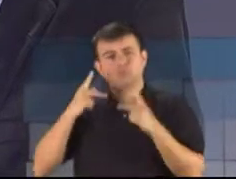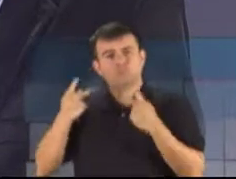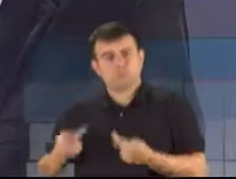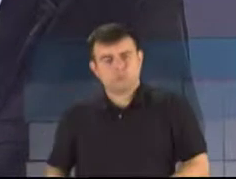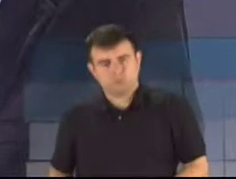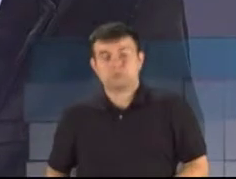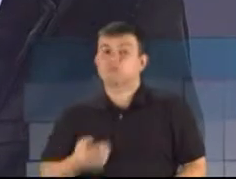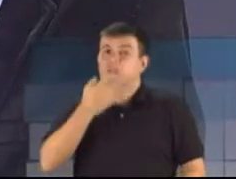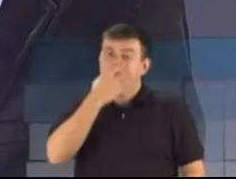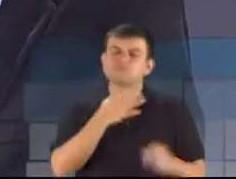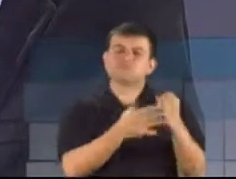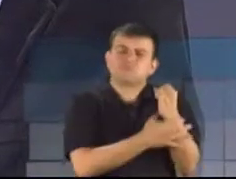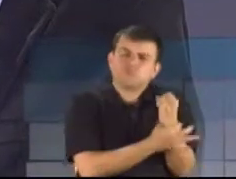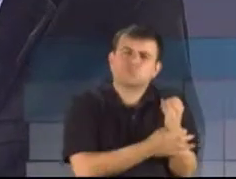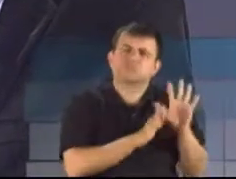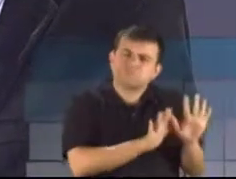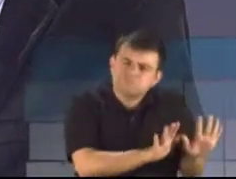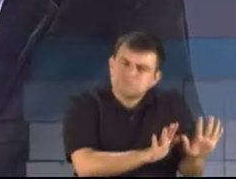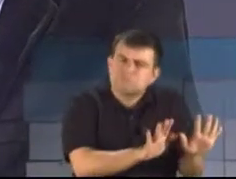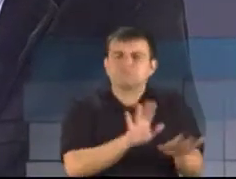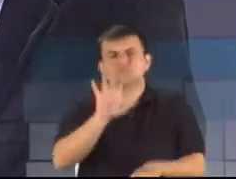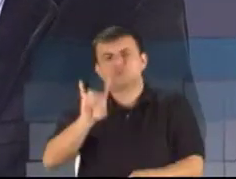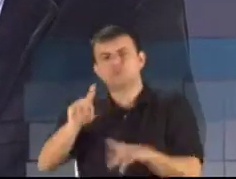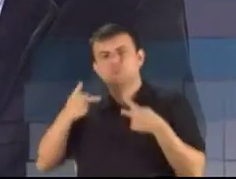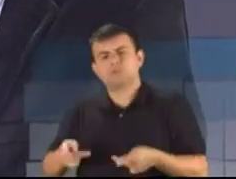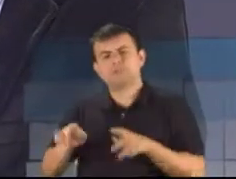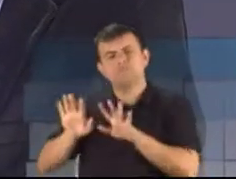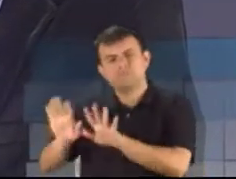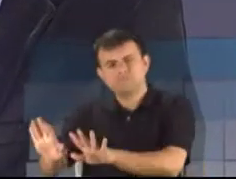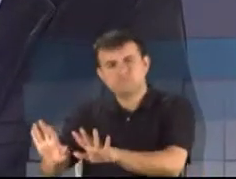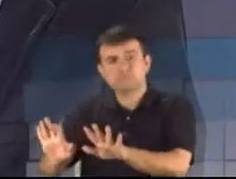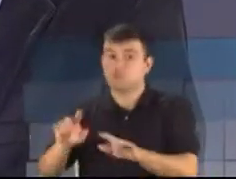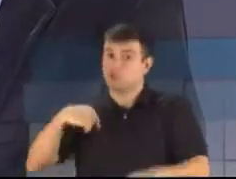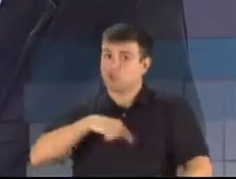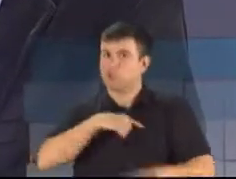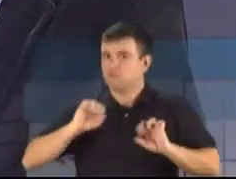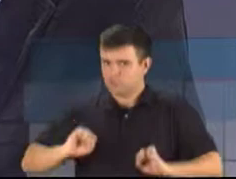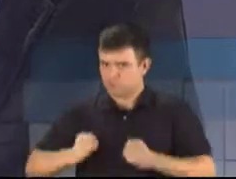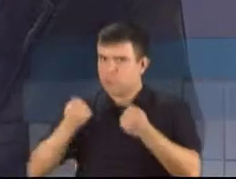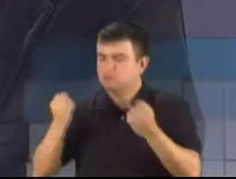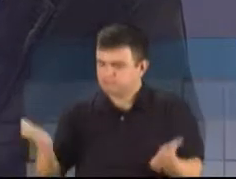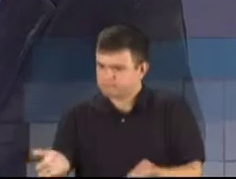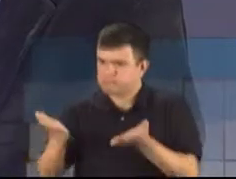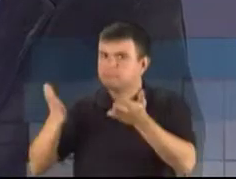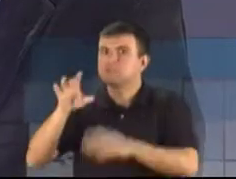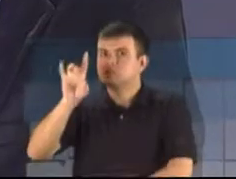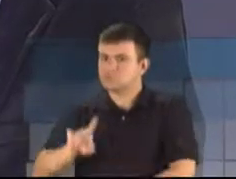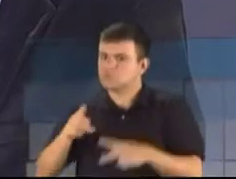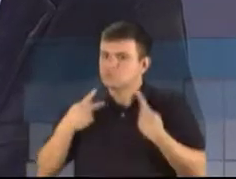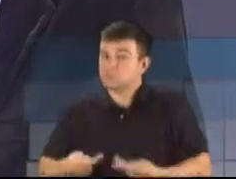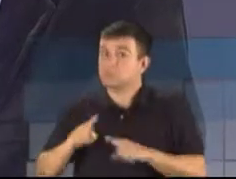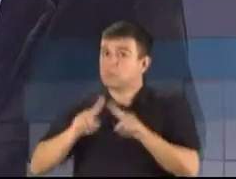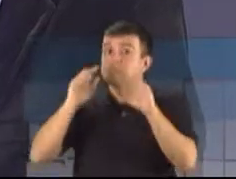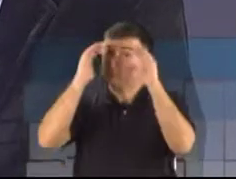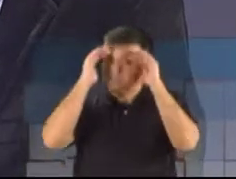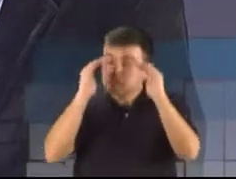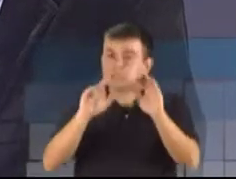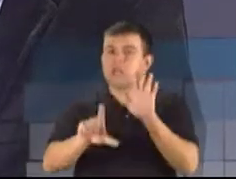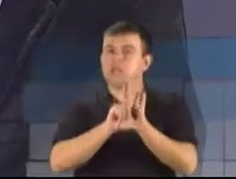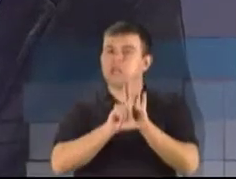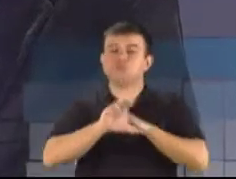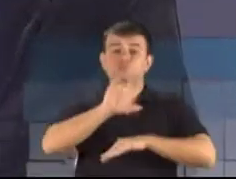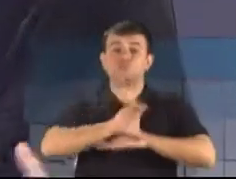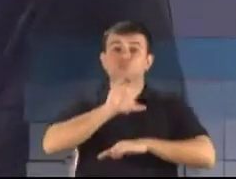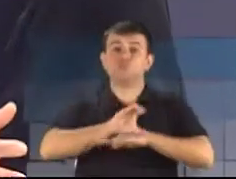segurança é uma coisa e o Direito Humanos é outra. Nós temos que fortalecer os Direitos Humanos, mas dentro da nossa Constituição. Nós não